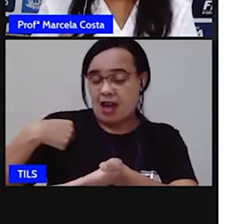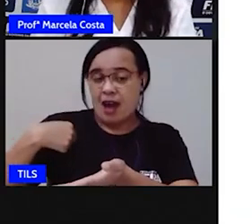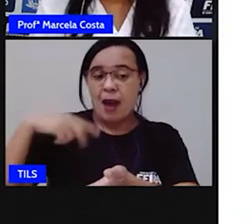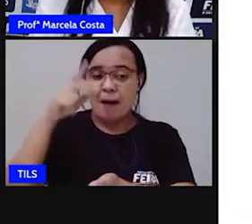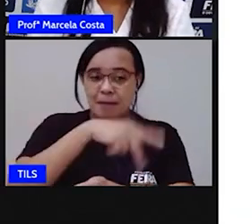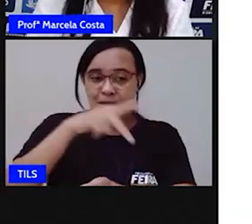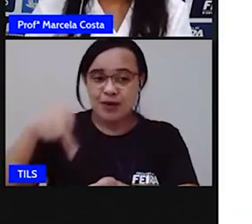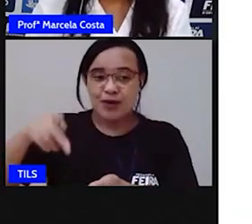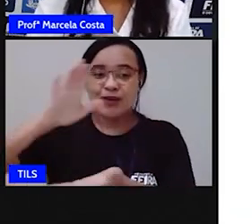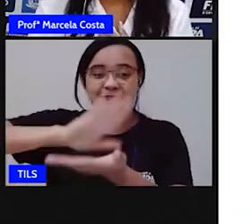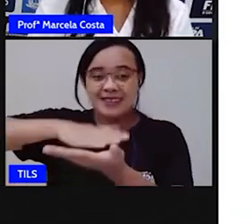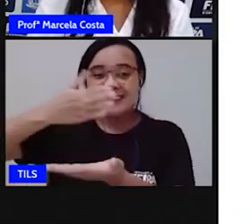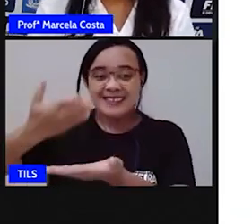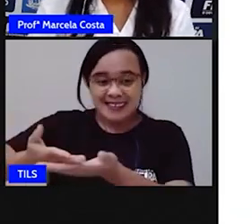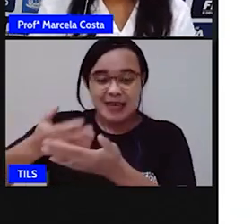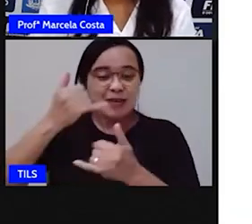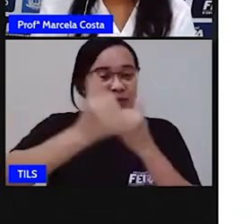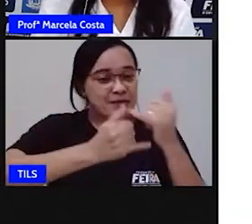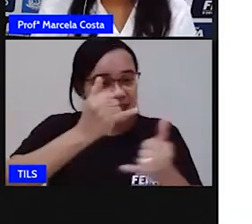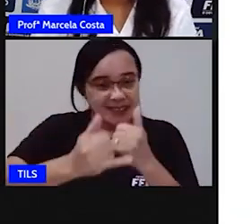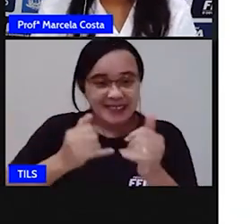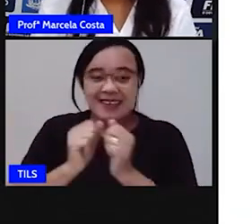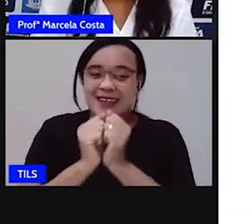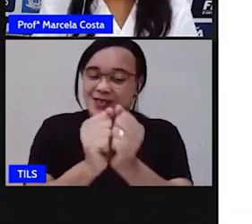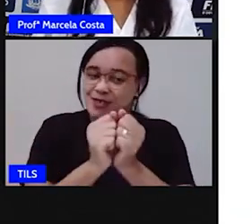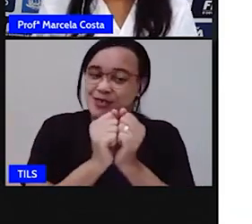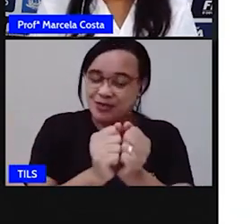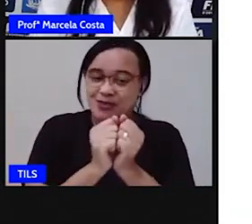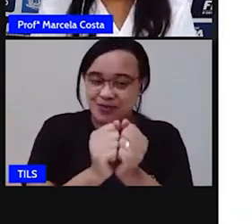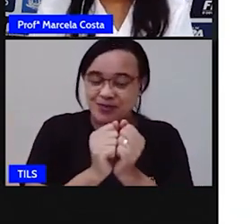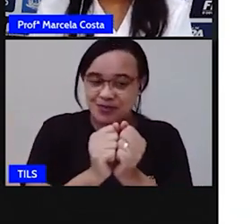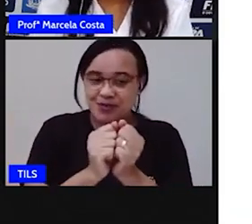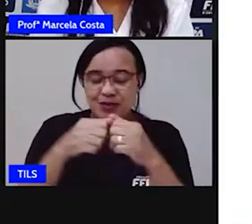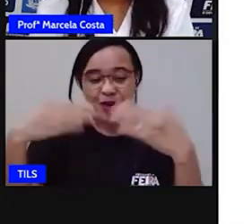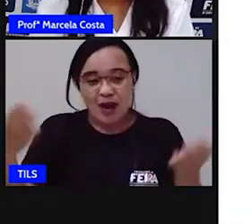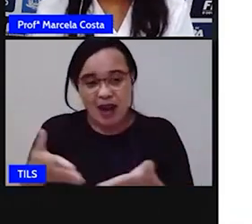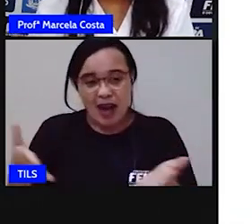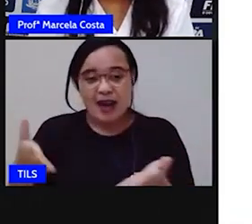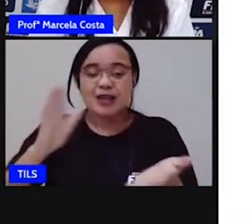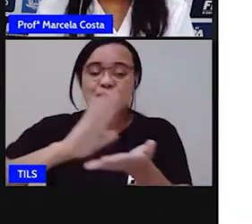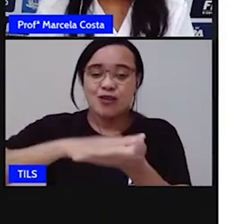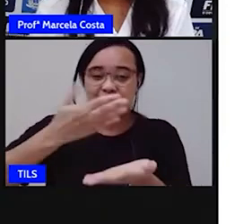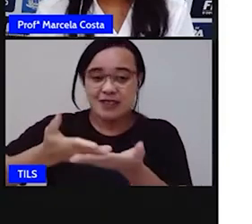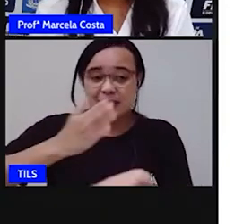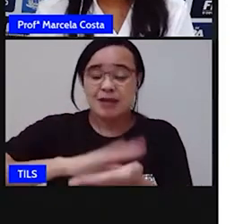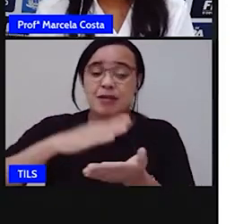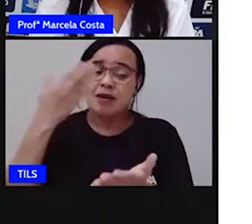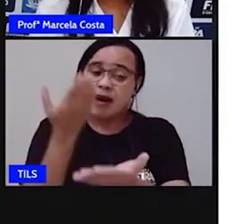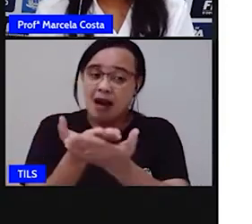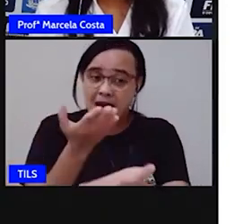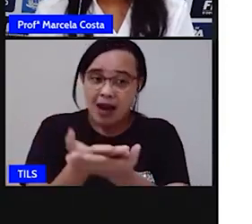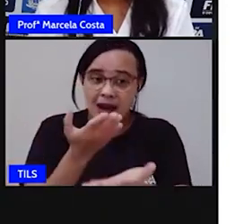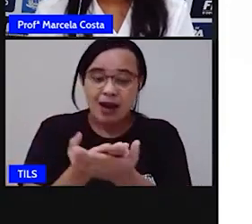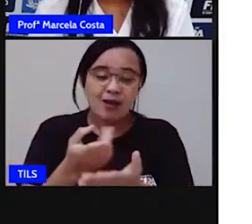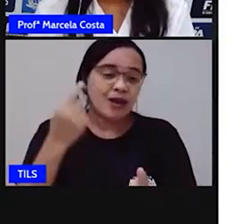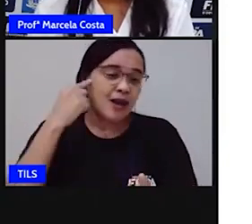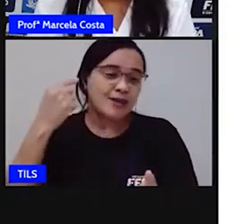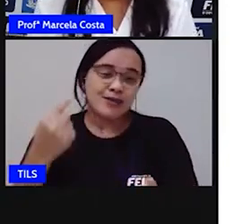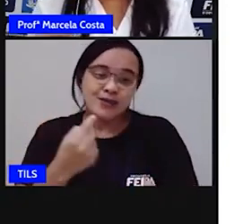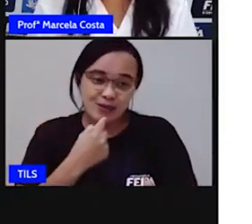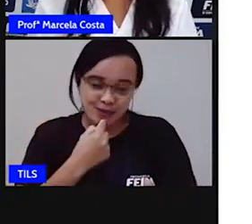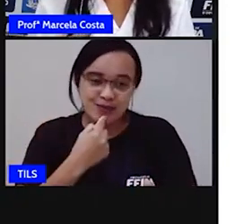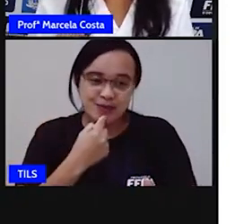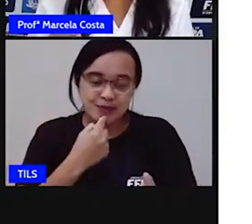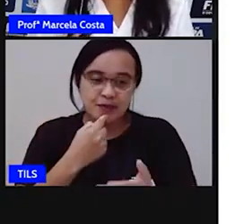a nossa intérprete que tá aqui fazendo a interpretação da aula para os estudantes surdos, tá?